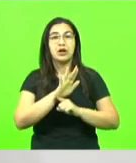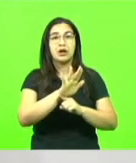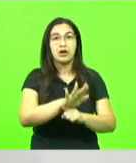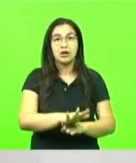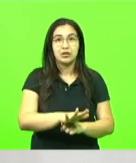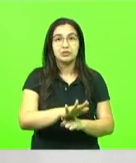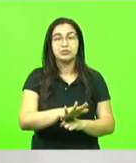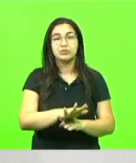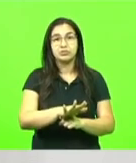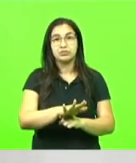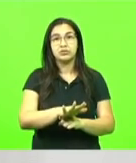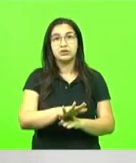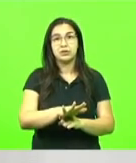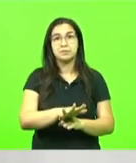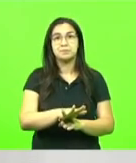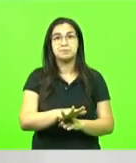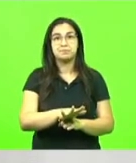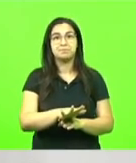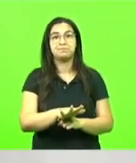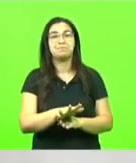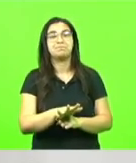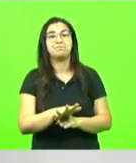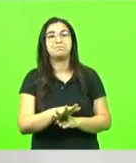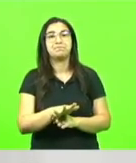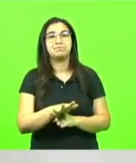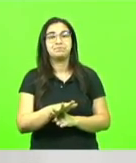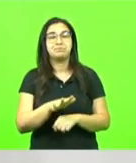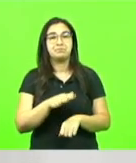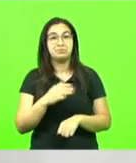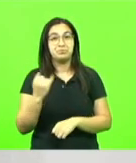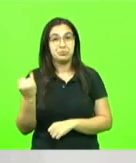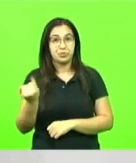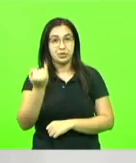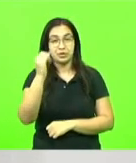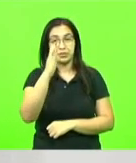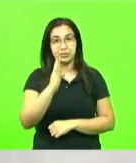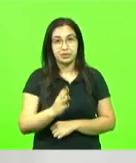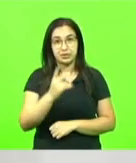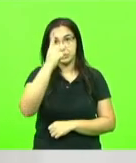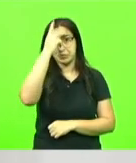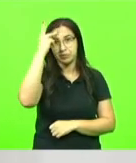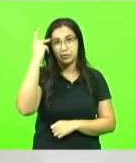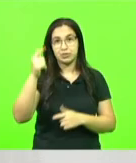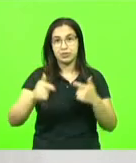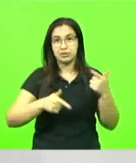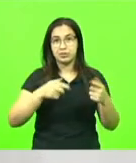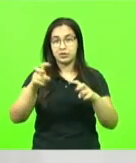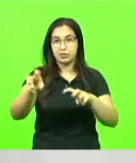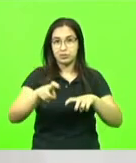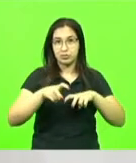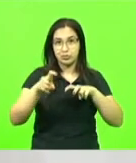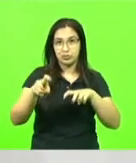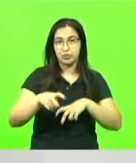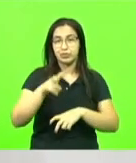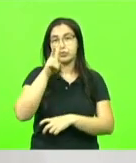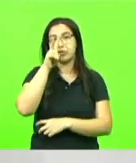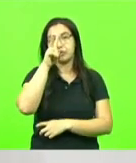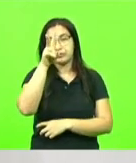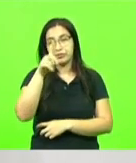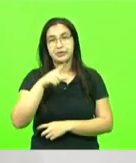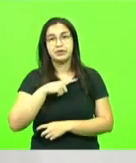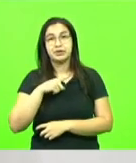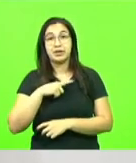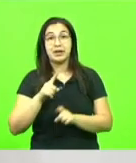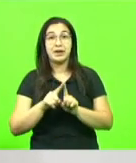no Estado e também para o Brasil, estão lá, as pessoas atuando, onde a agricultura é muito forte e pujante. E,